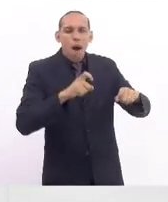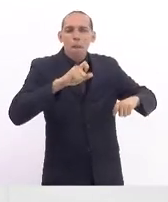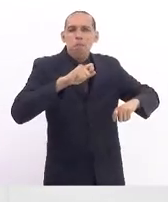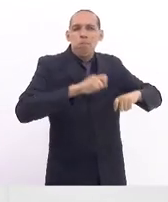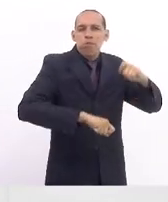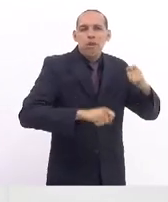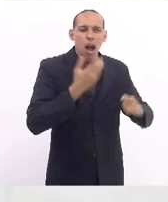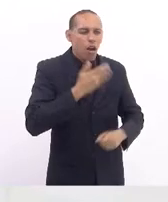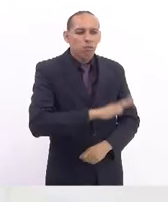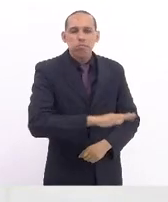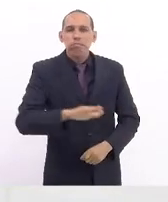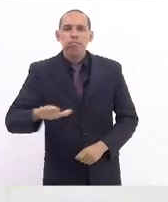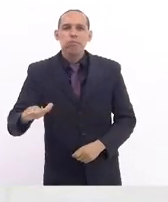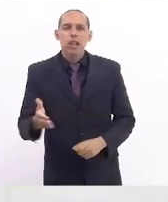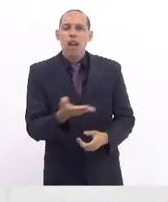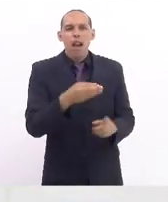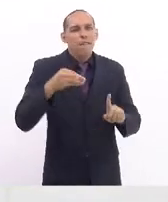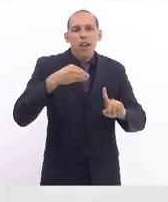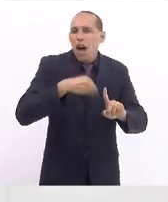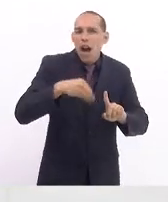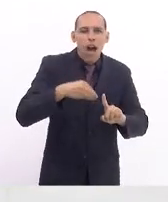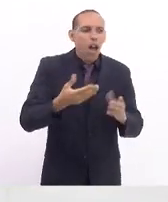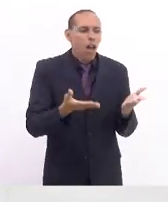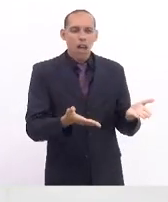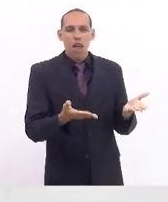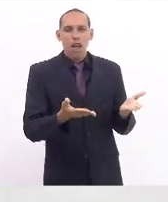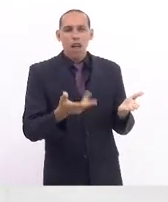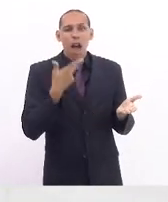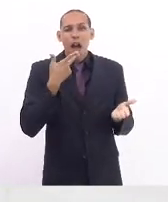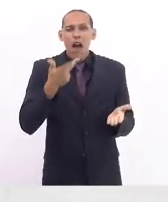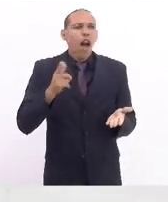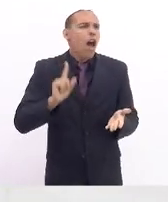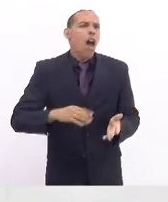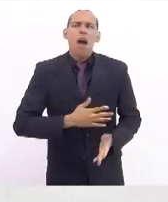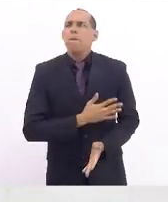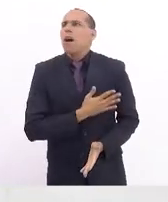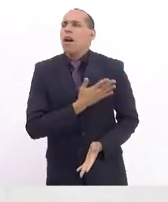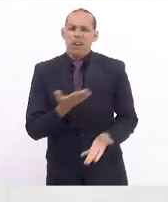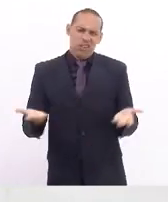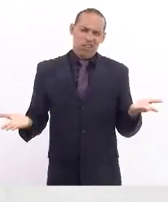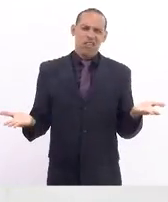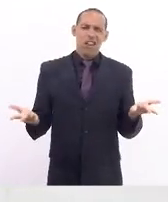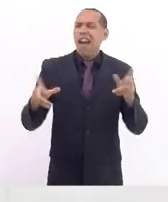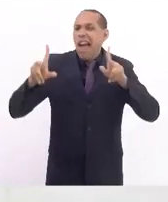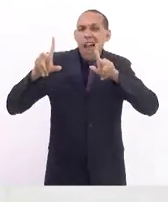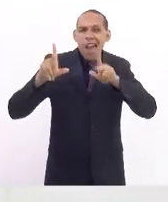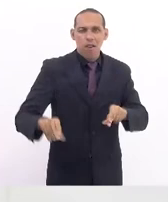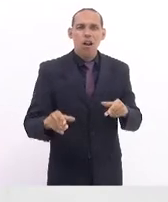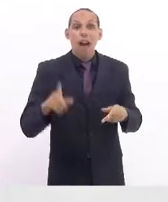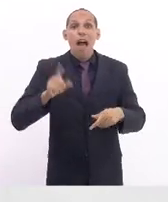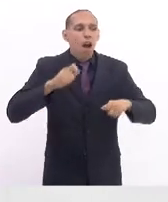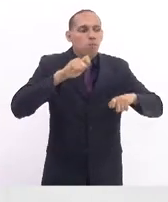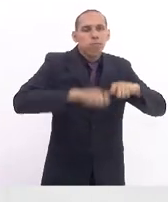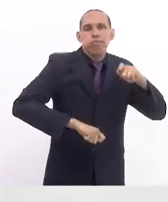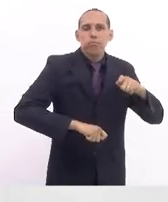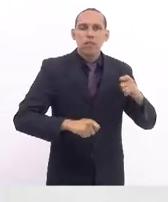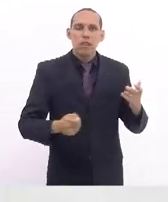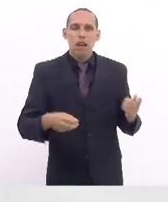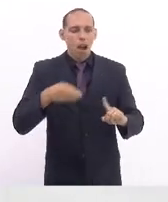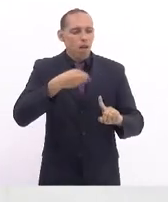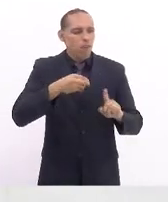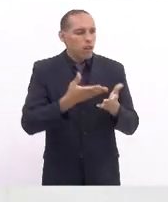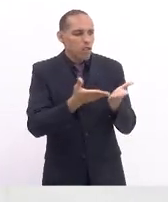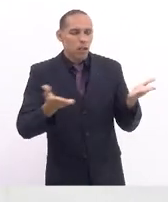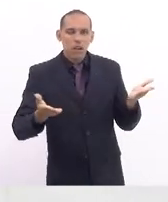um vulnerável e diz que foi movido pelo prazer. a mesma coisa, isso é um estupro de vulnerável. Ô,